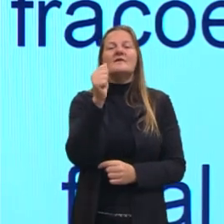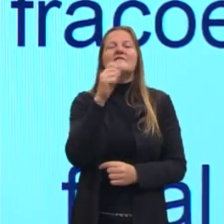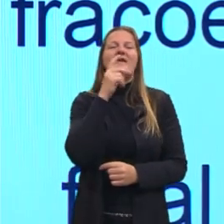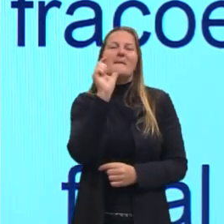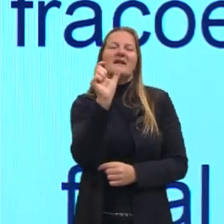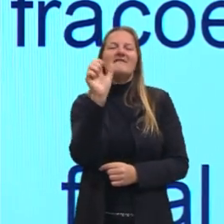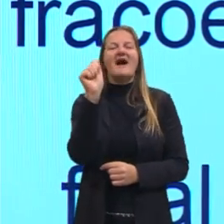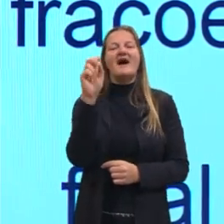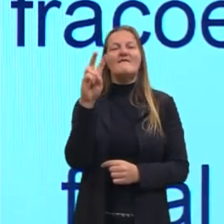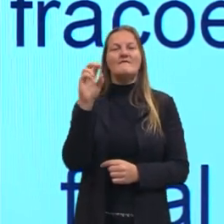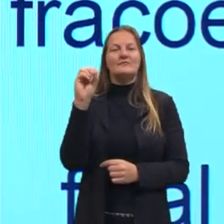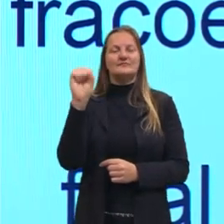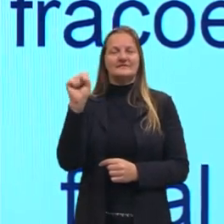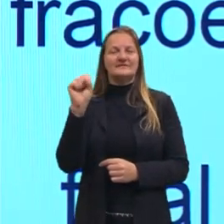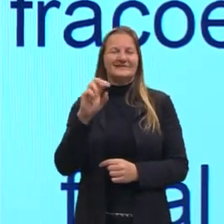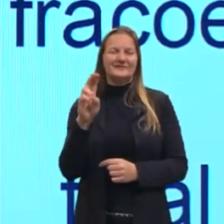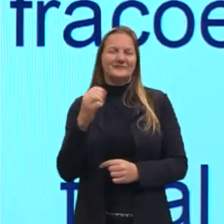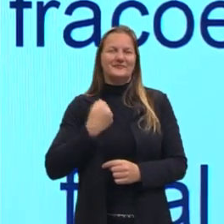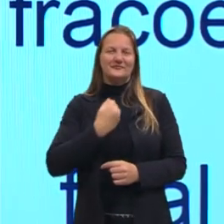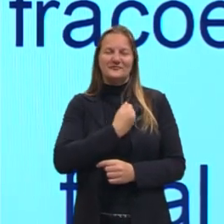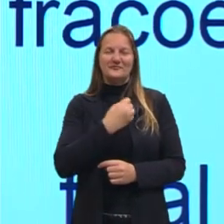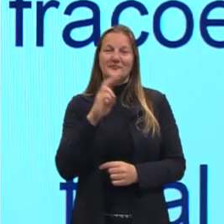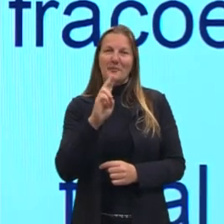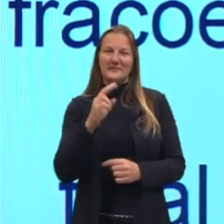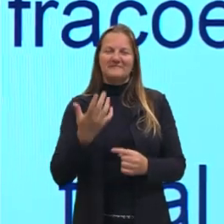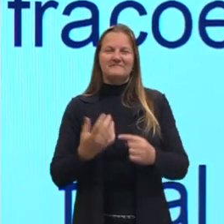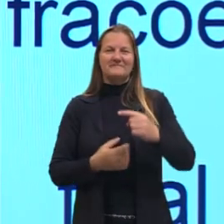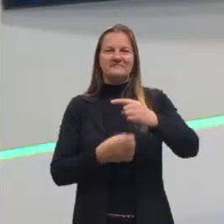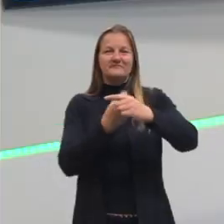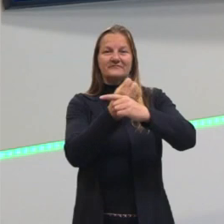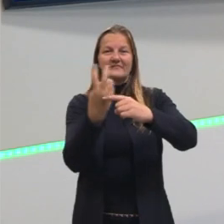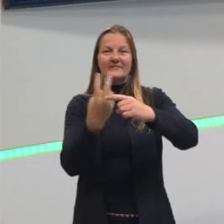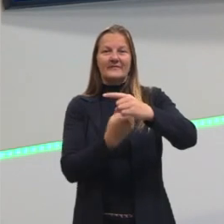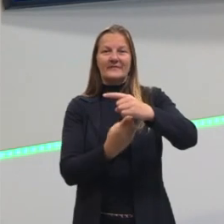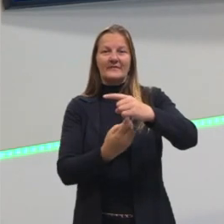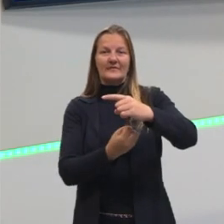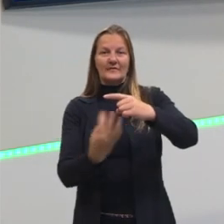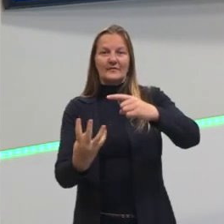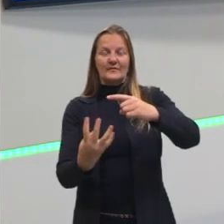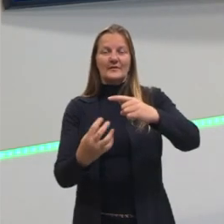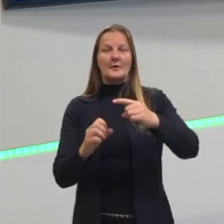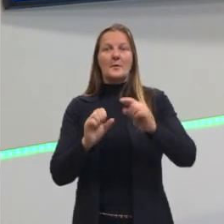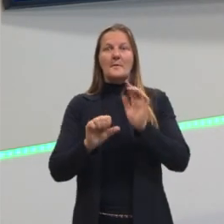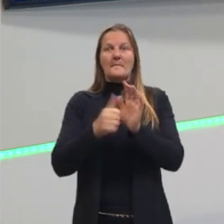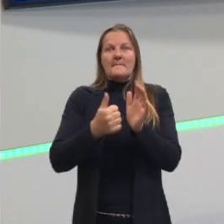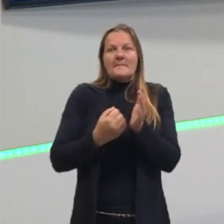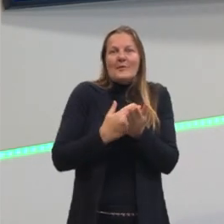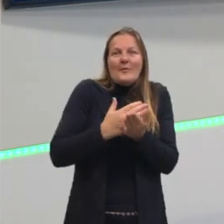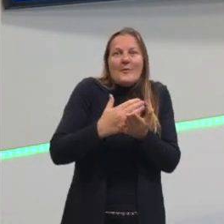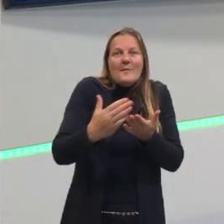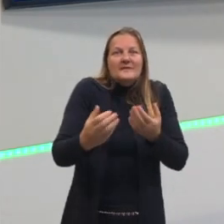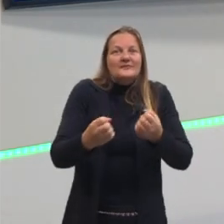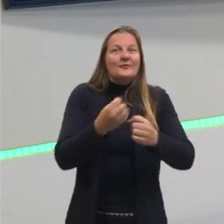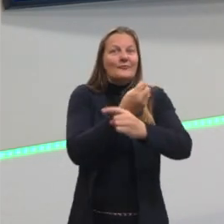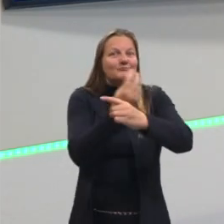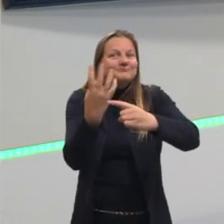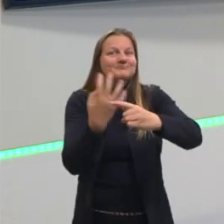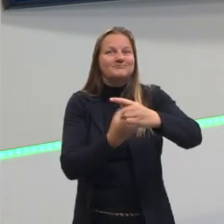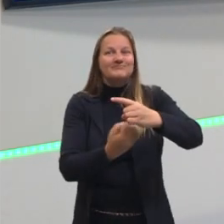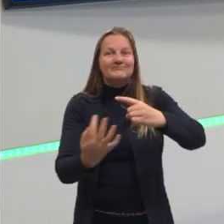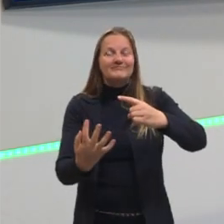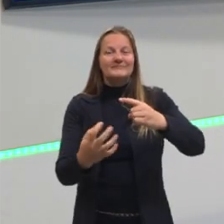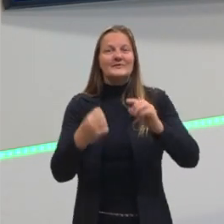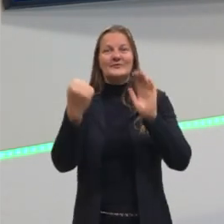representação das frações que surgiram. Então, ao longo do tempo, como nós começamos a utilizar